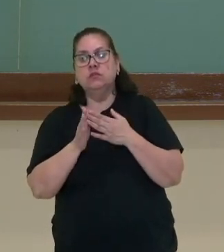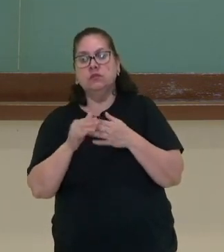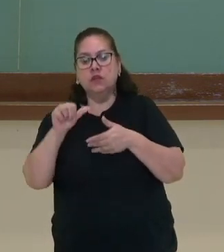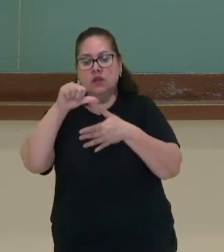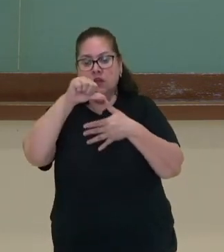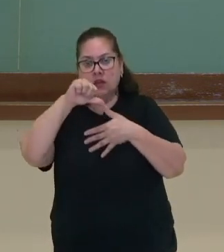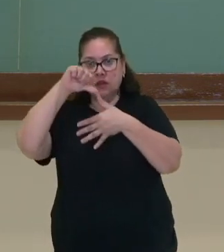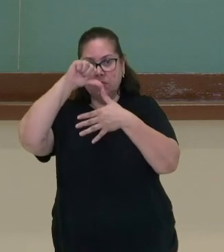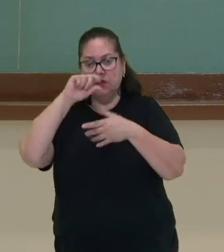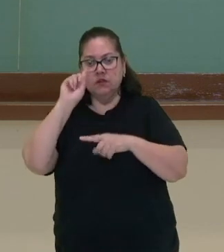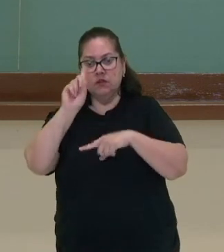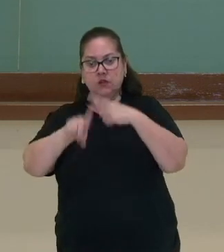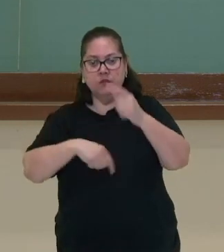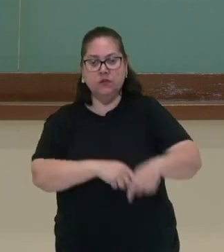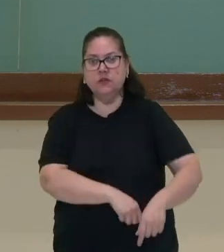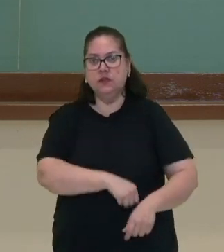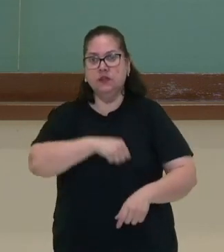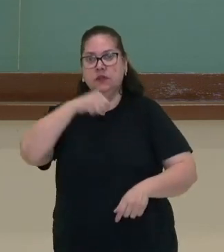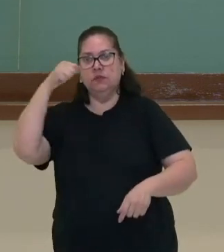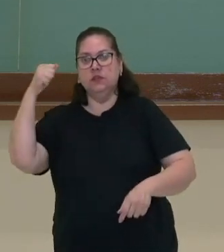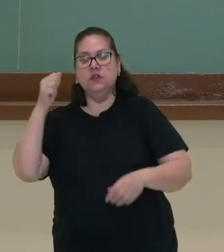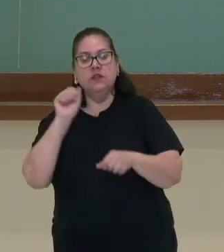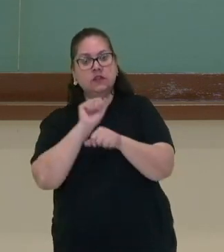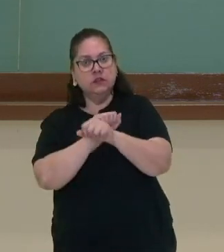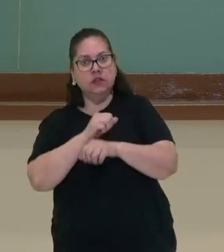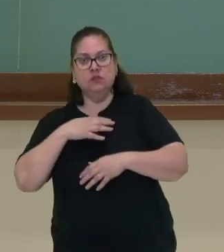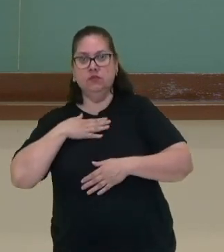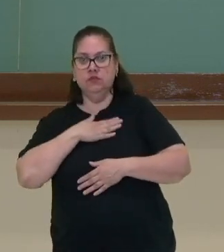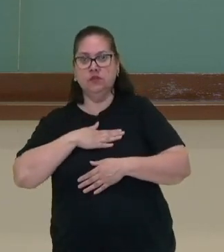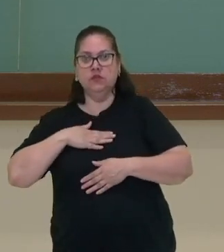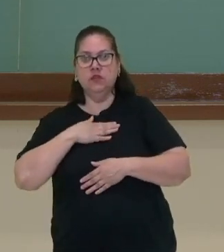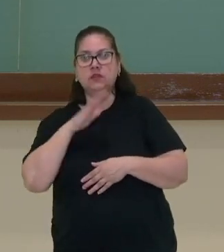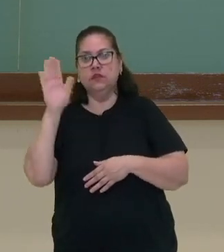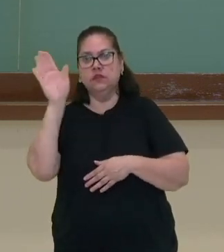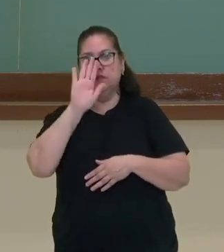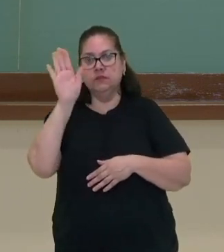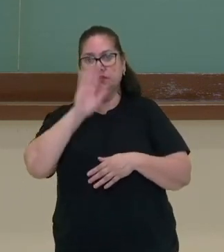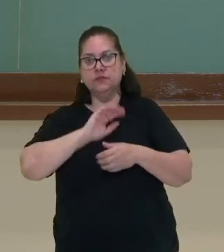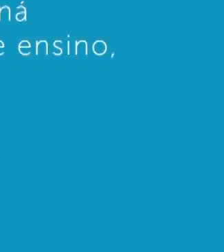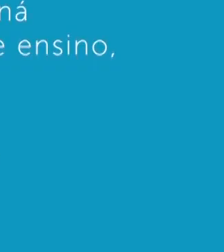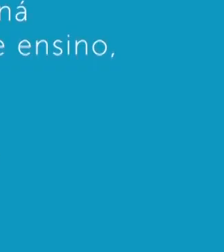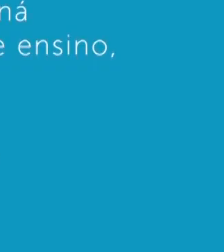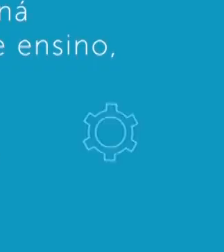América pós-independência. Espero que vocês tenham gostado, até breve!